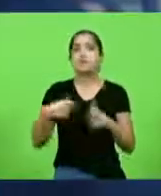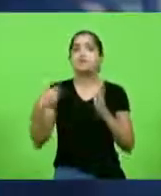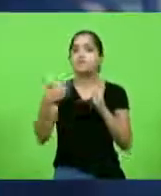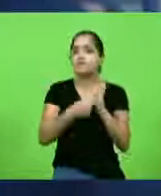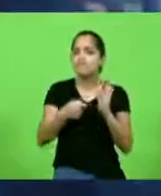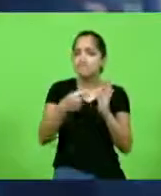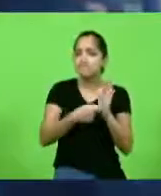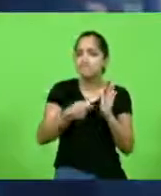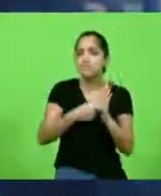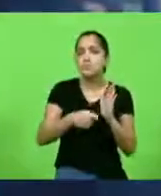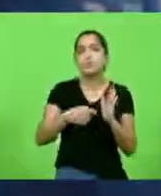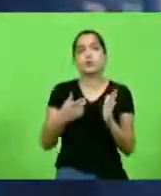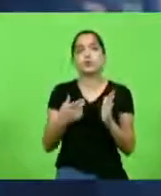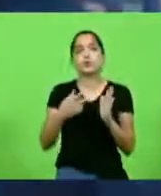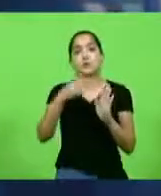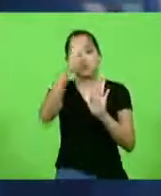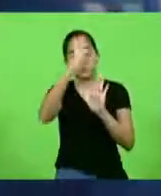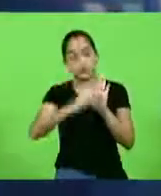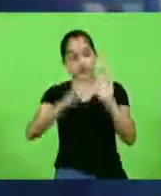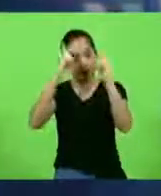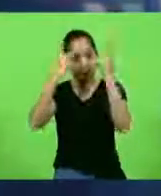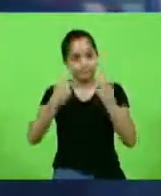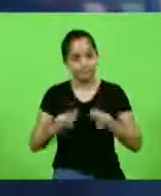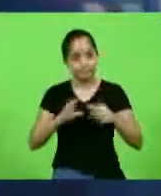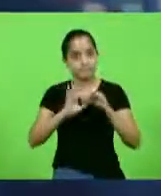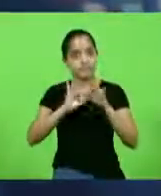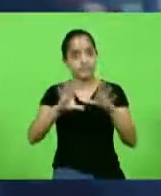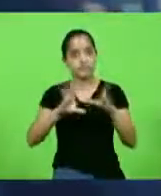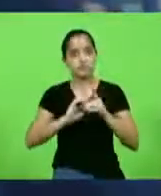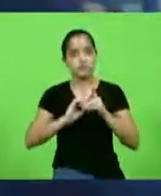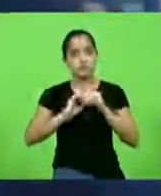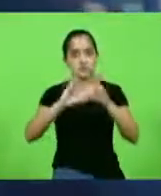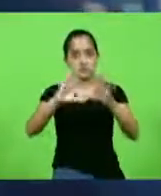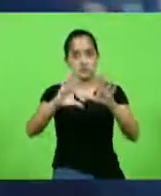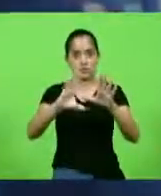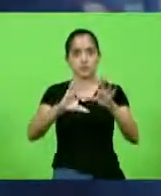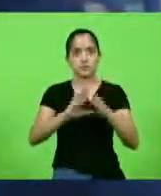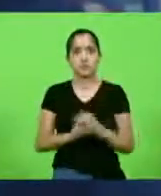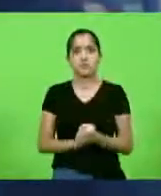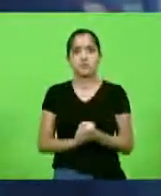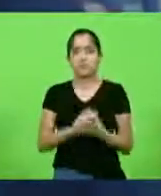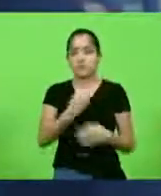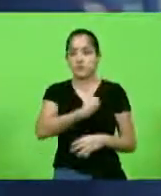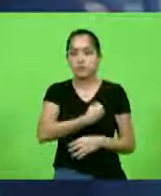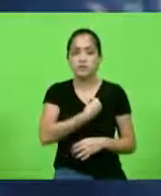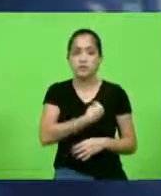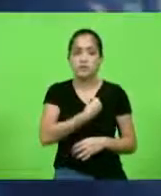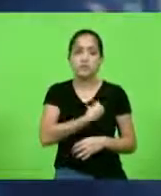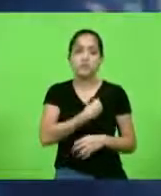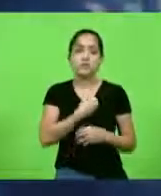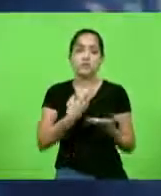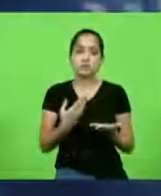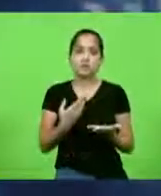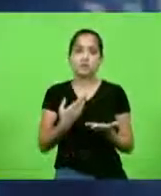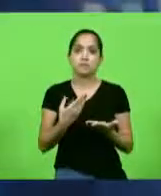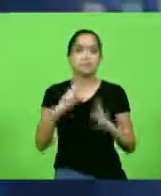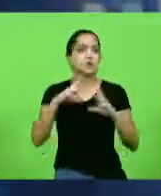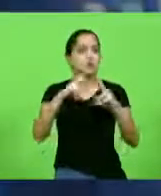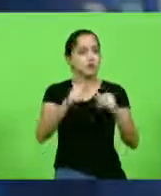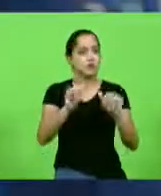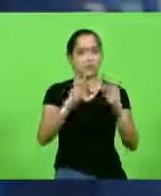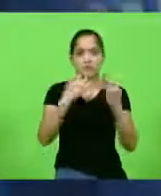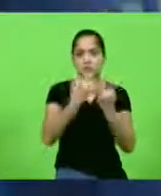direitos humanos, da liberdade e da democracia. tive a vida diretamente afetada, não eu como toda a minha